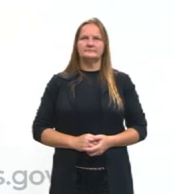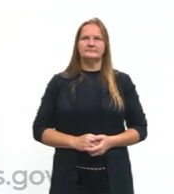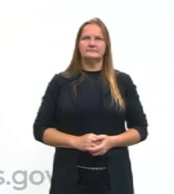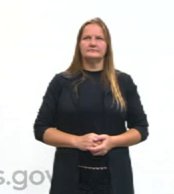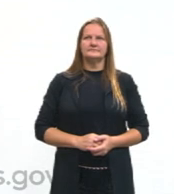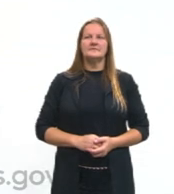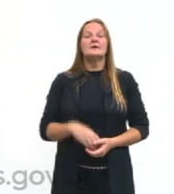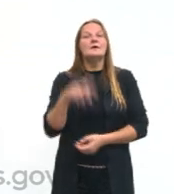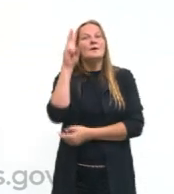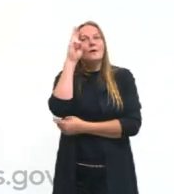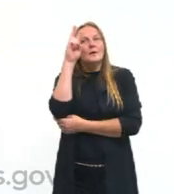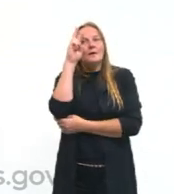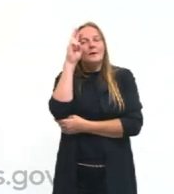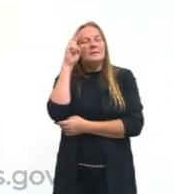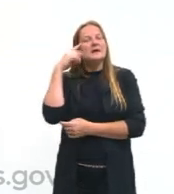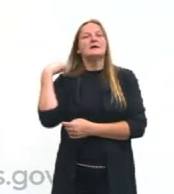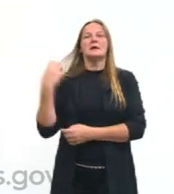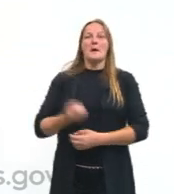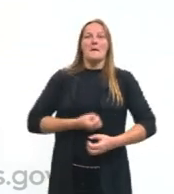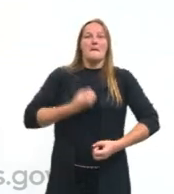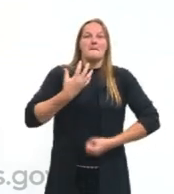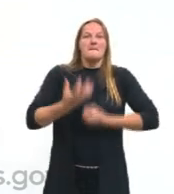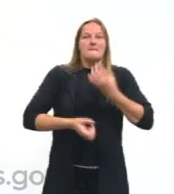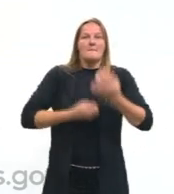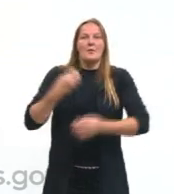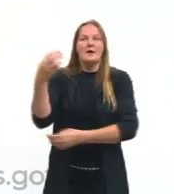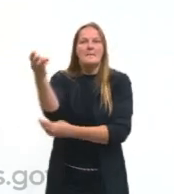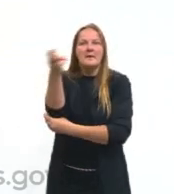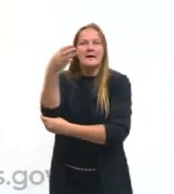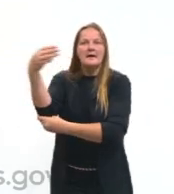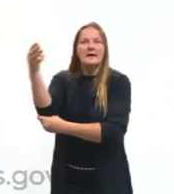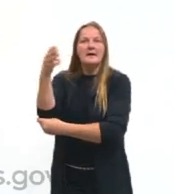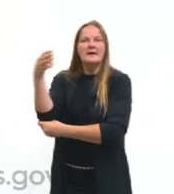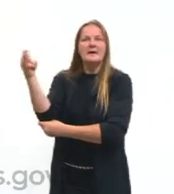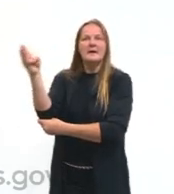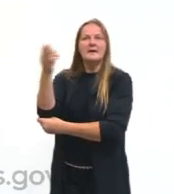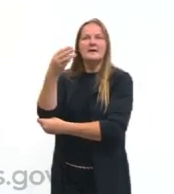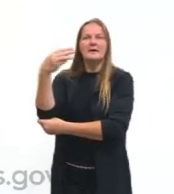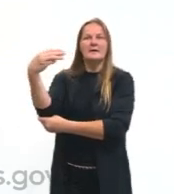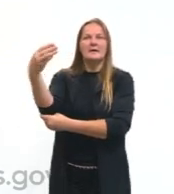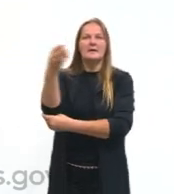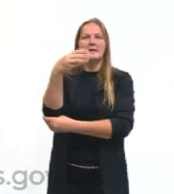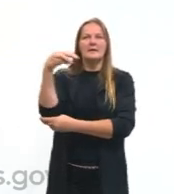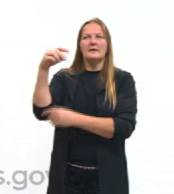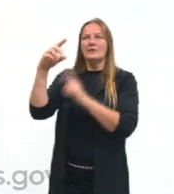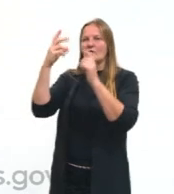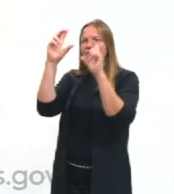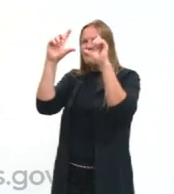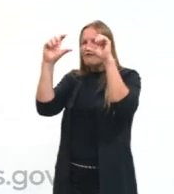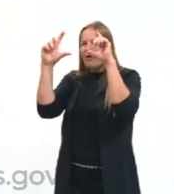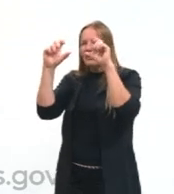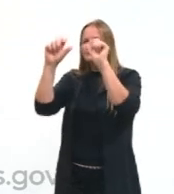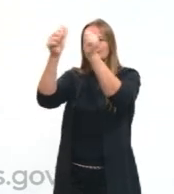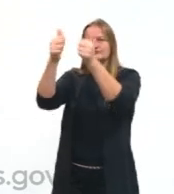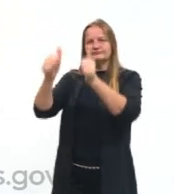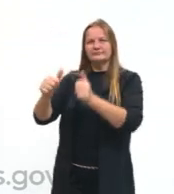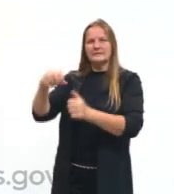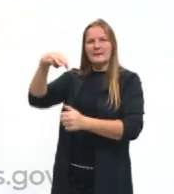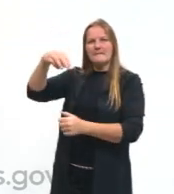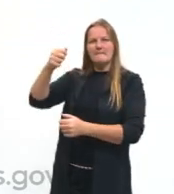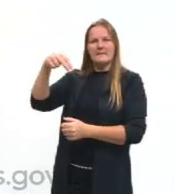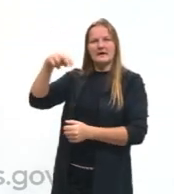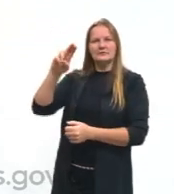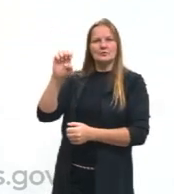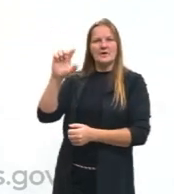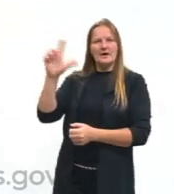Eu lembrei desse poema aqui do Manuel Bandeira, e aqui no cantinho vocês têm uma foto dele para conhecer, que eu achei muito interessante para a